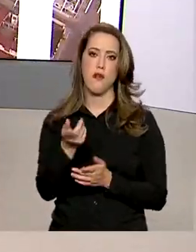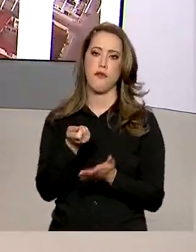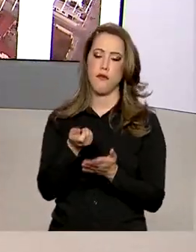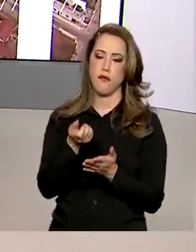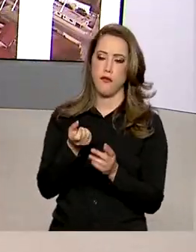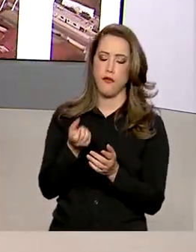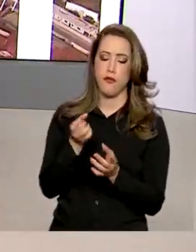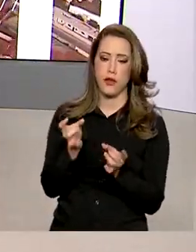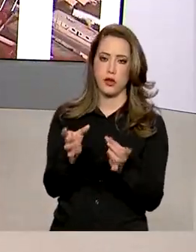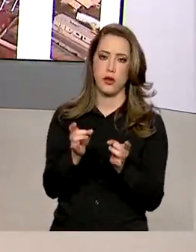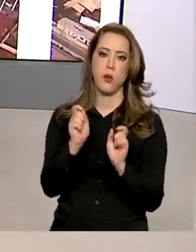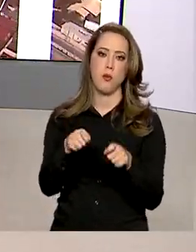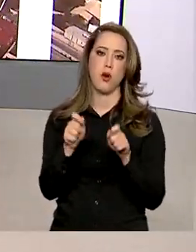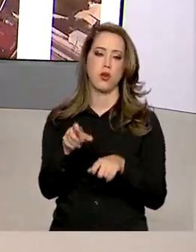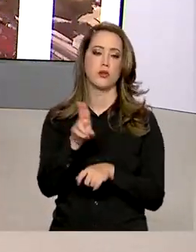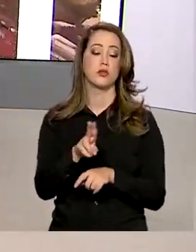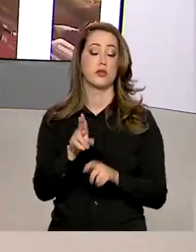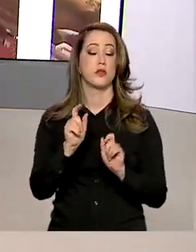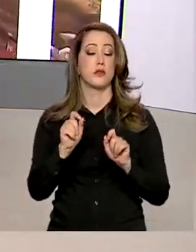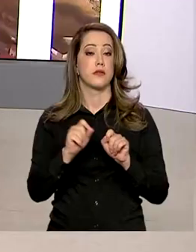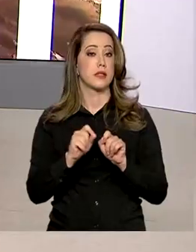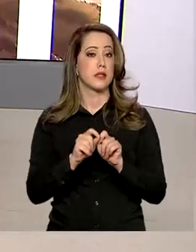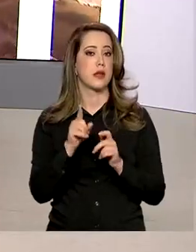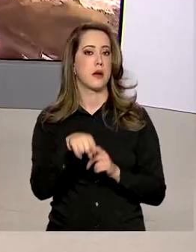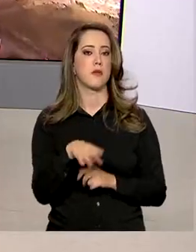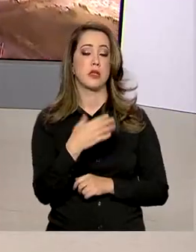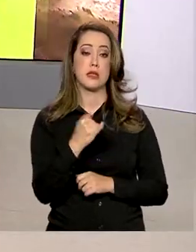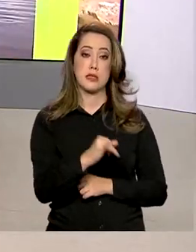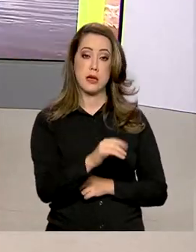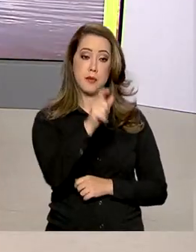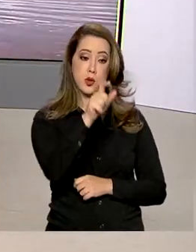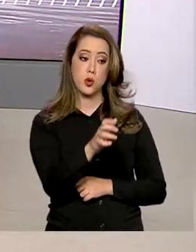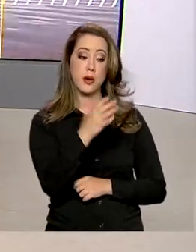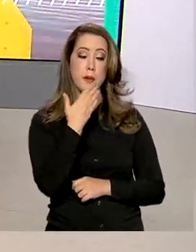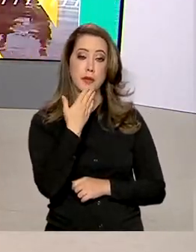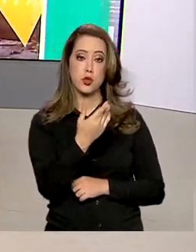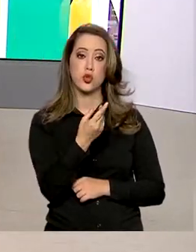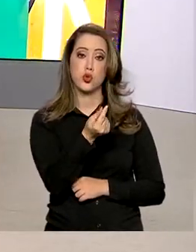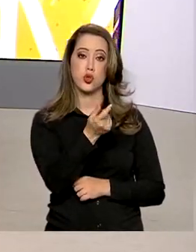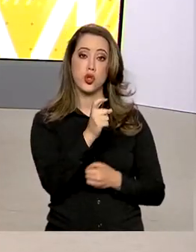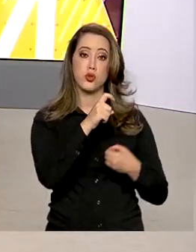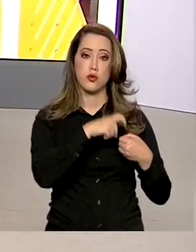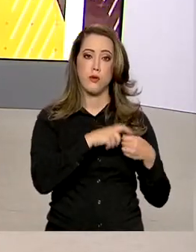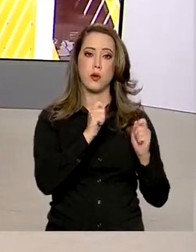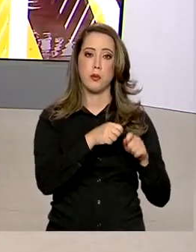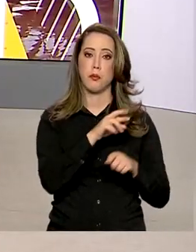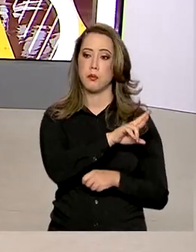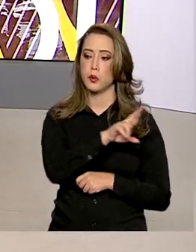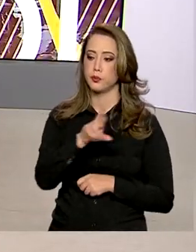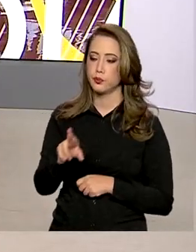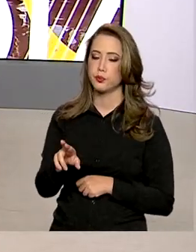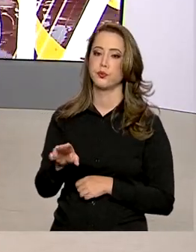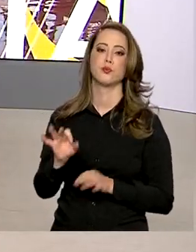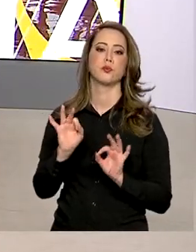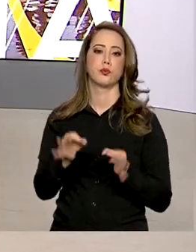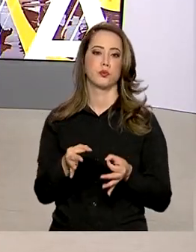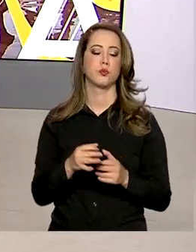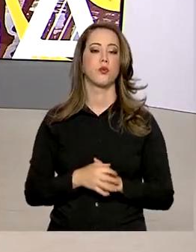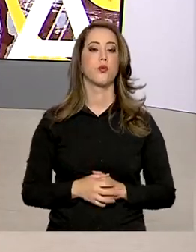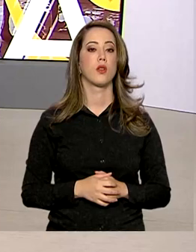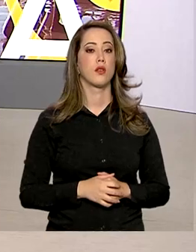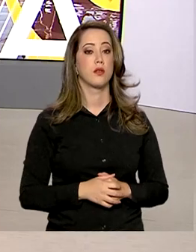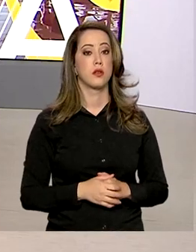passageiros, inclusive com reembolso de passagens quando solicitado ou remanejamento para outras empresas. A Itapemirim